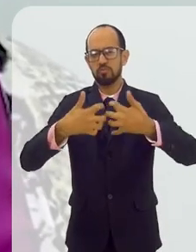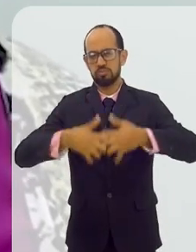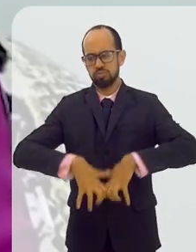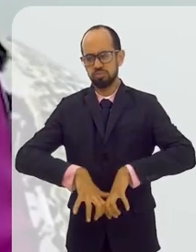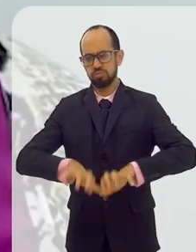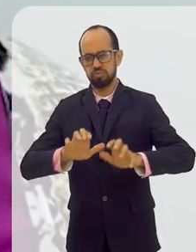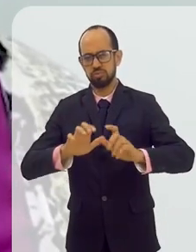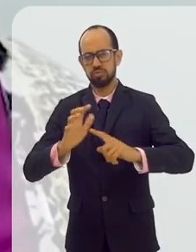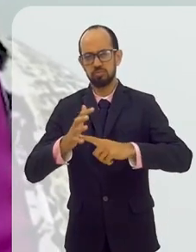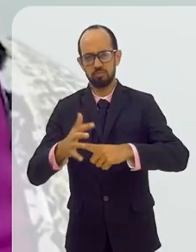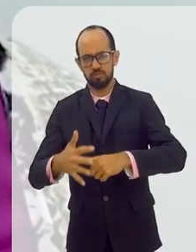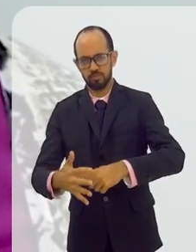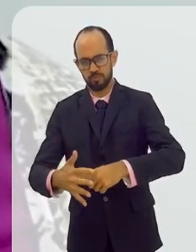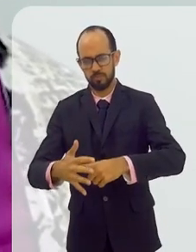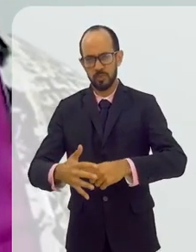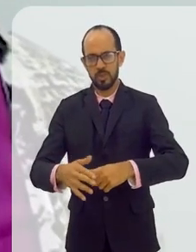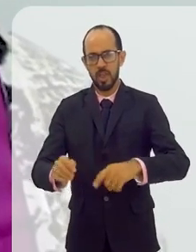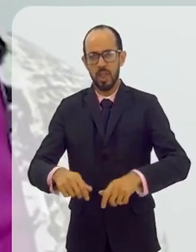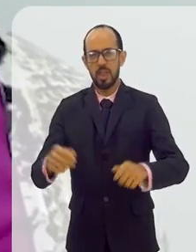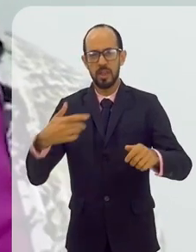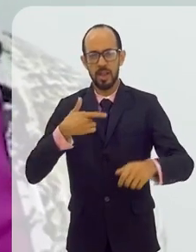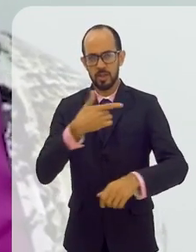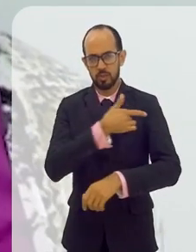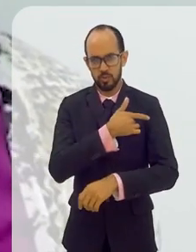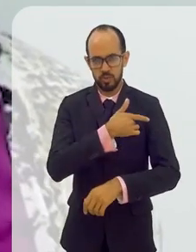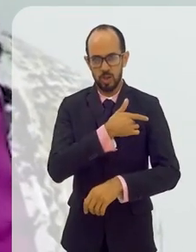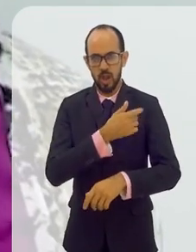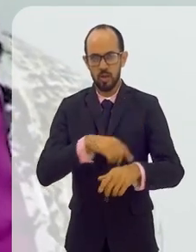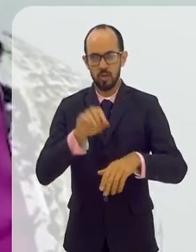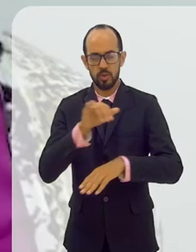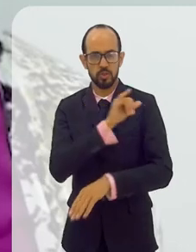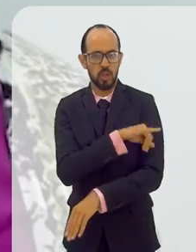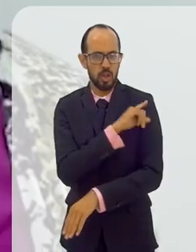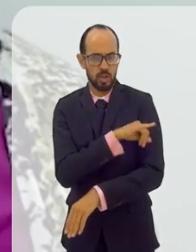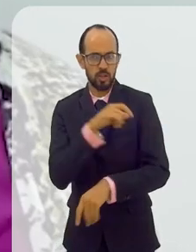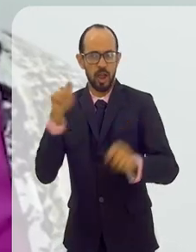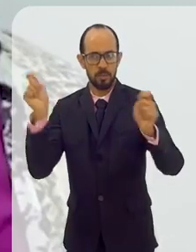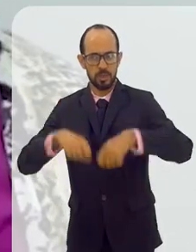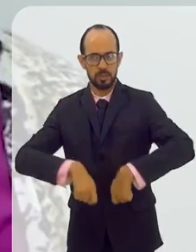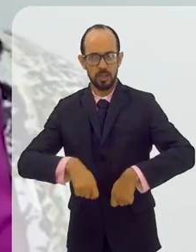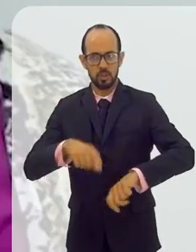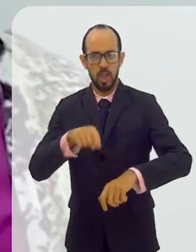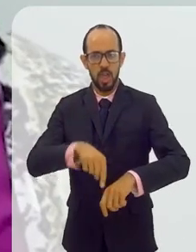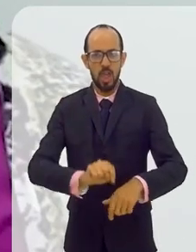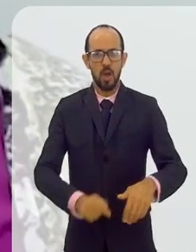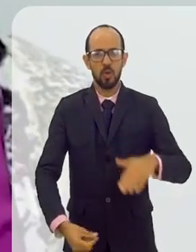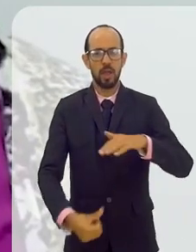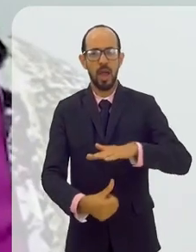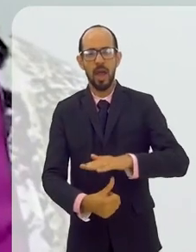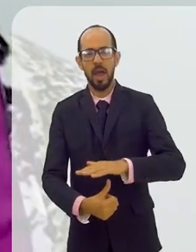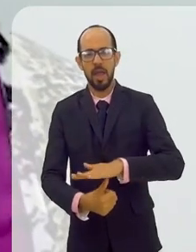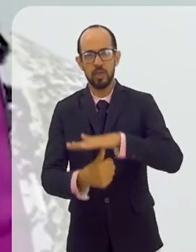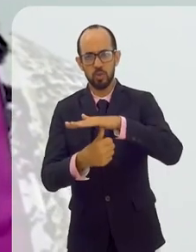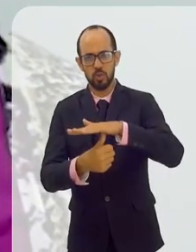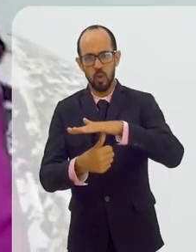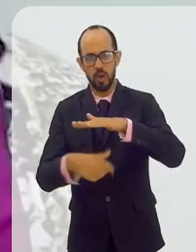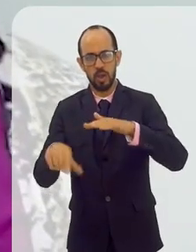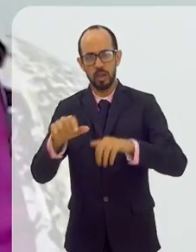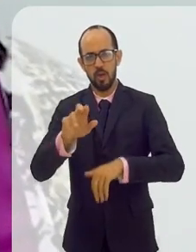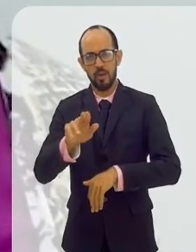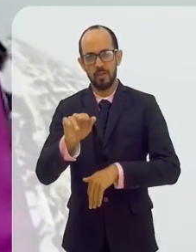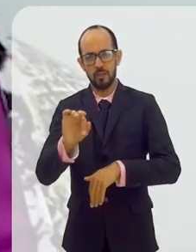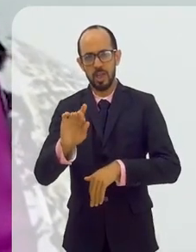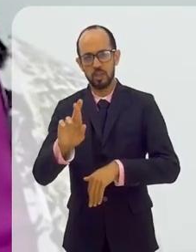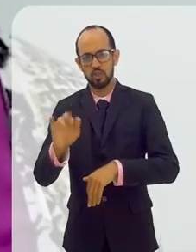onde o Rio de Janeiro tem uma capacidade incrível. Essas foram algumas das indicações que a reitora da UFRJ, Denise Pires, fez